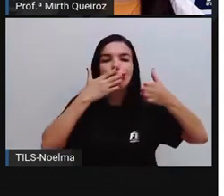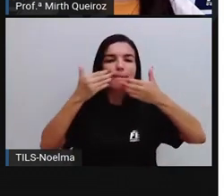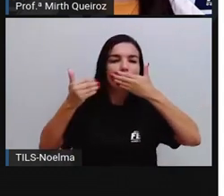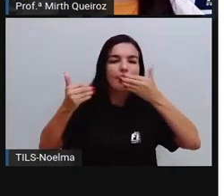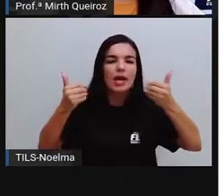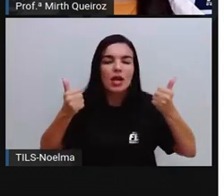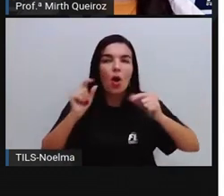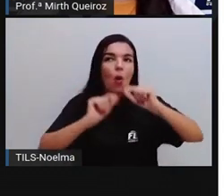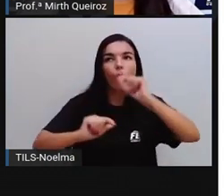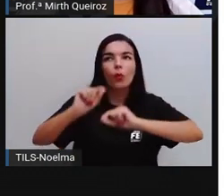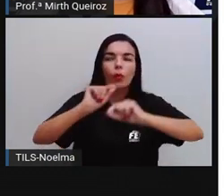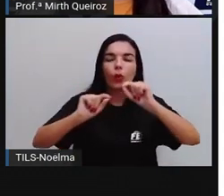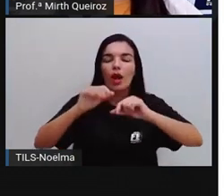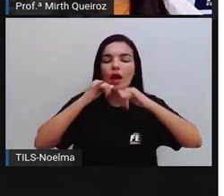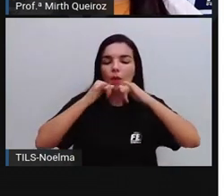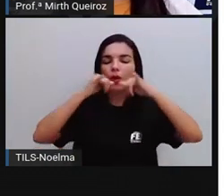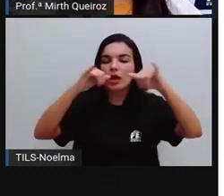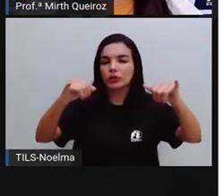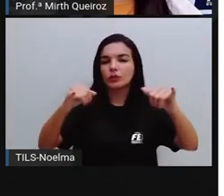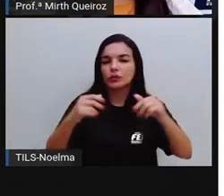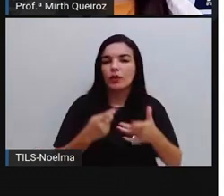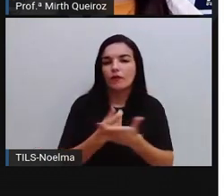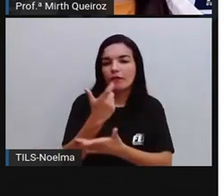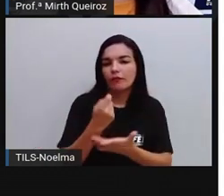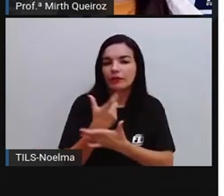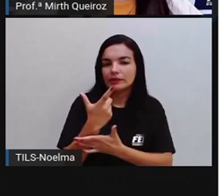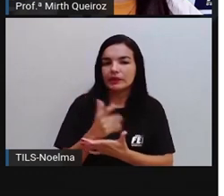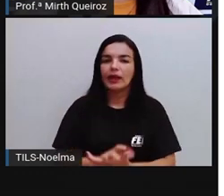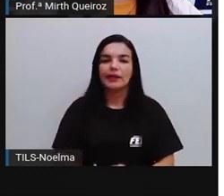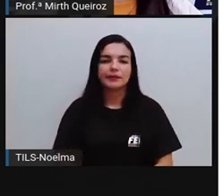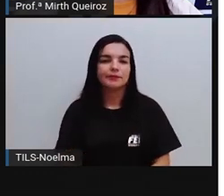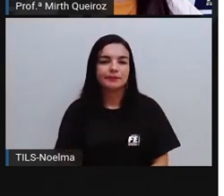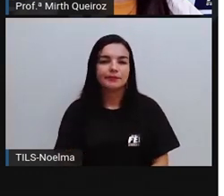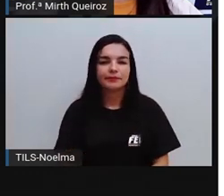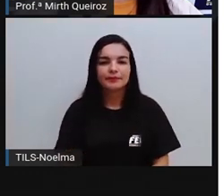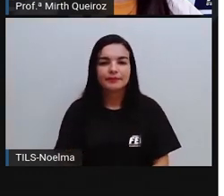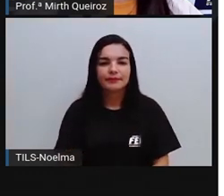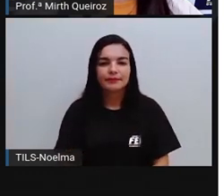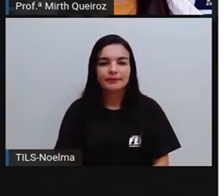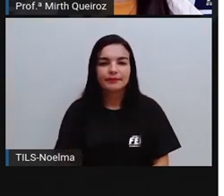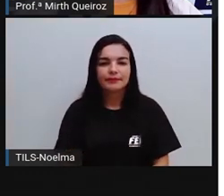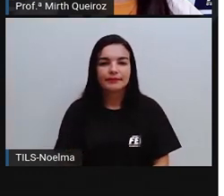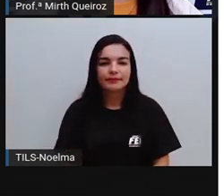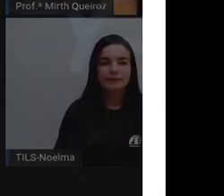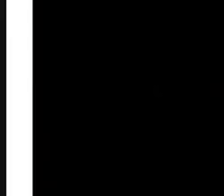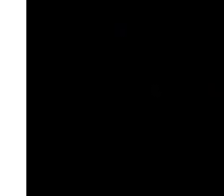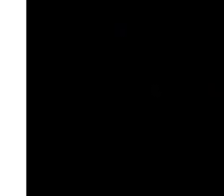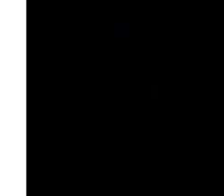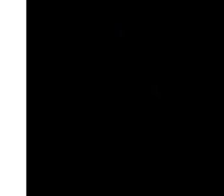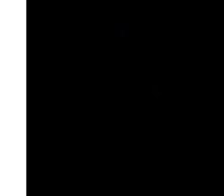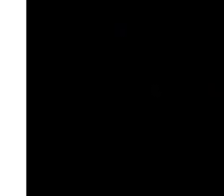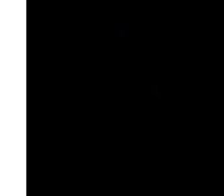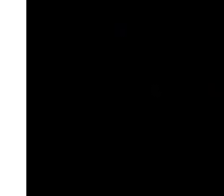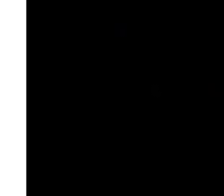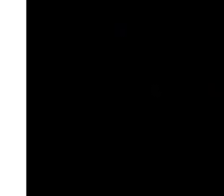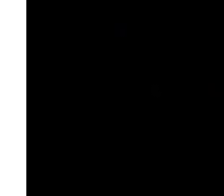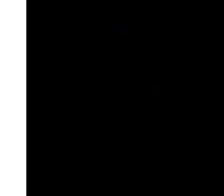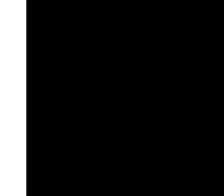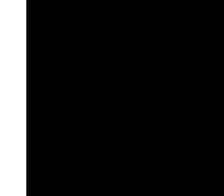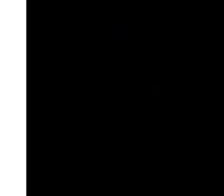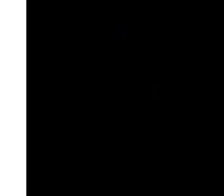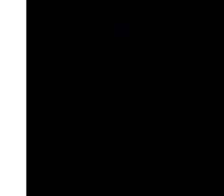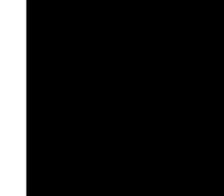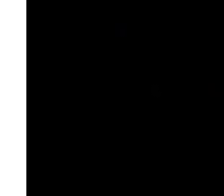o que que seriam esses anúncios publicitários. Olá pessoal, tudo bem com vocês? Na